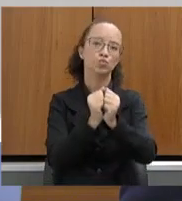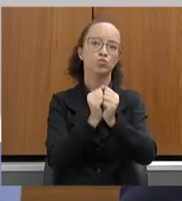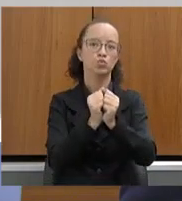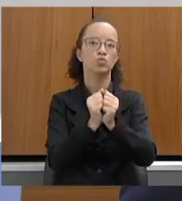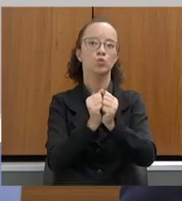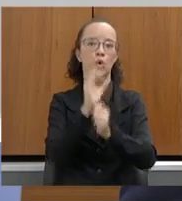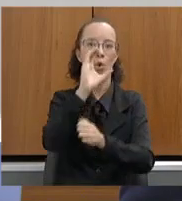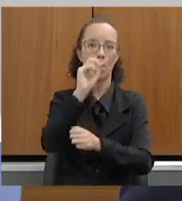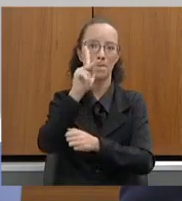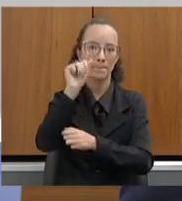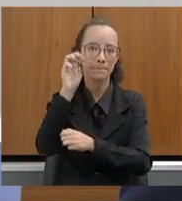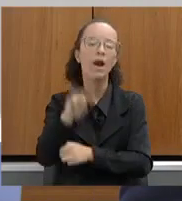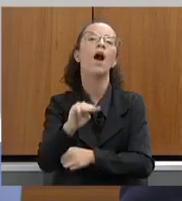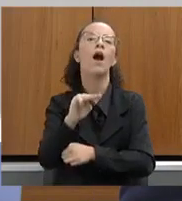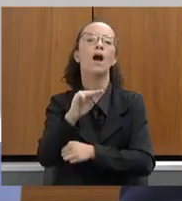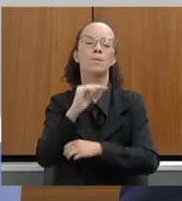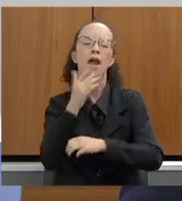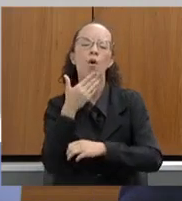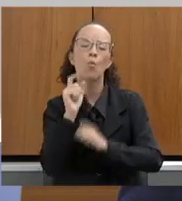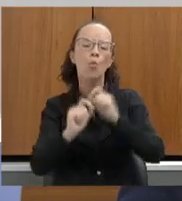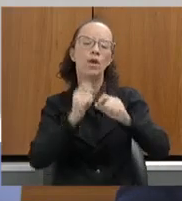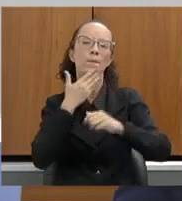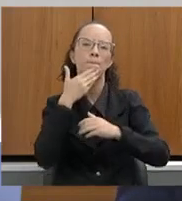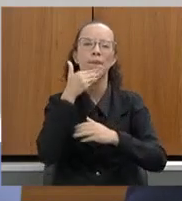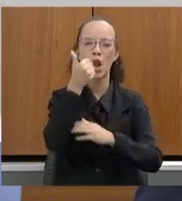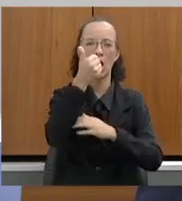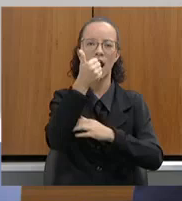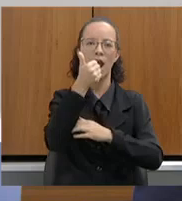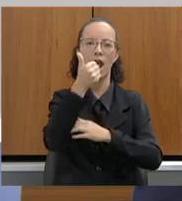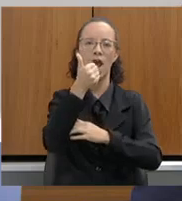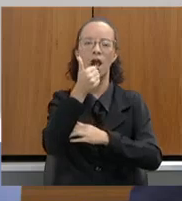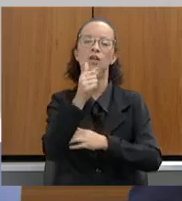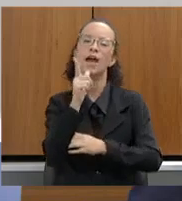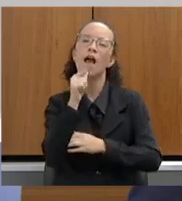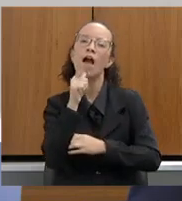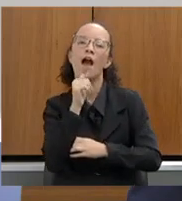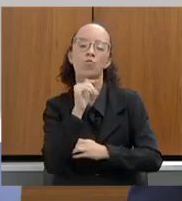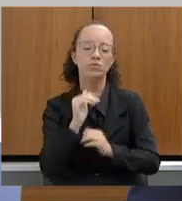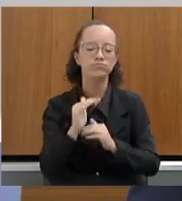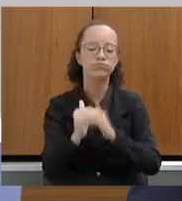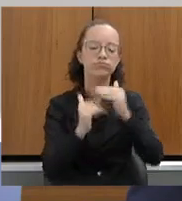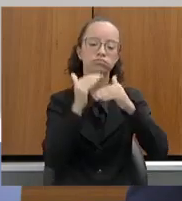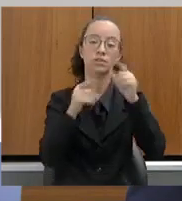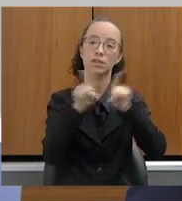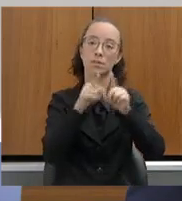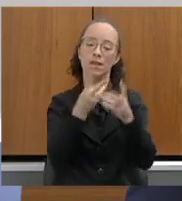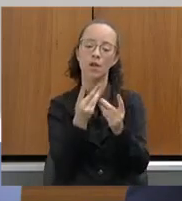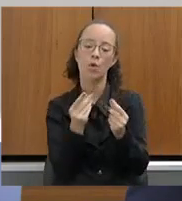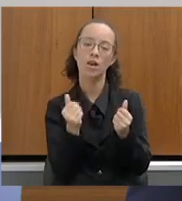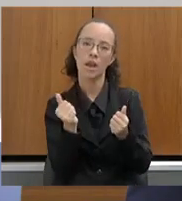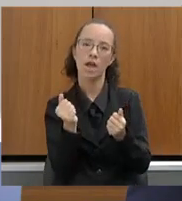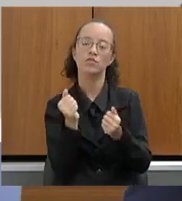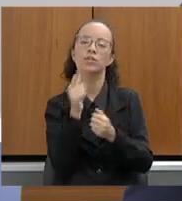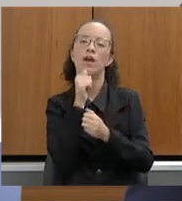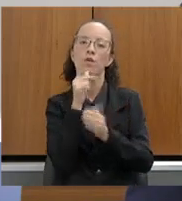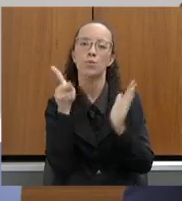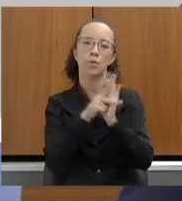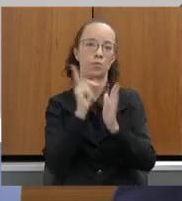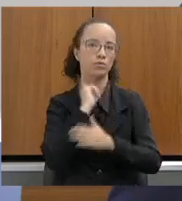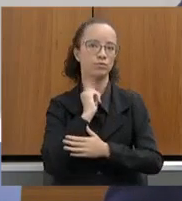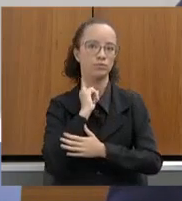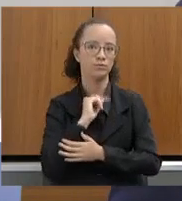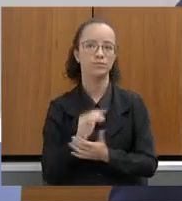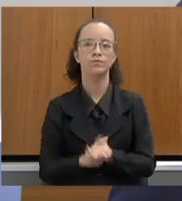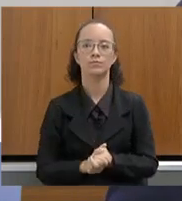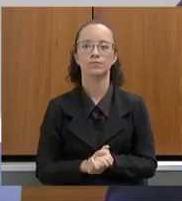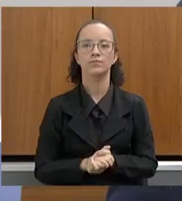o COPAN, para o aprimoramento do enquadramento dos corpos d'água e, consequente, melhoria de qualidade da água no Estado de Minas Gerais. Mais um,